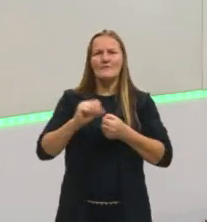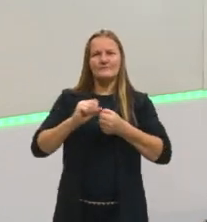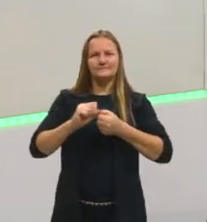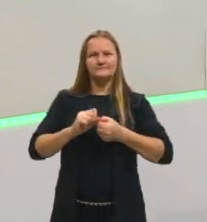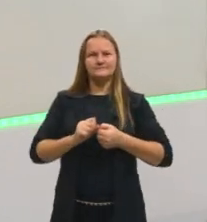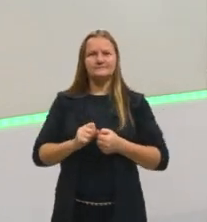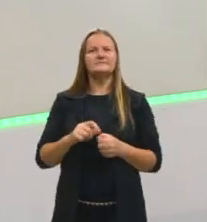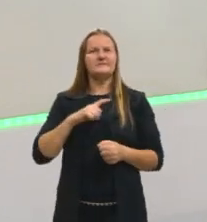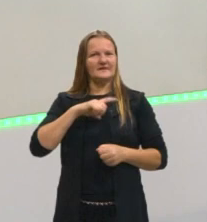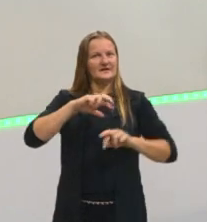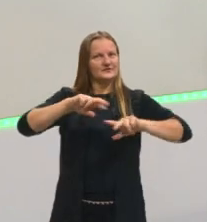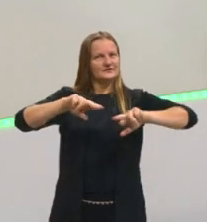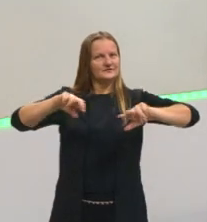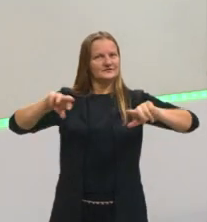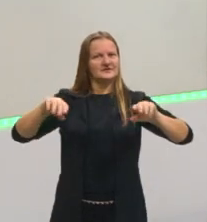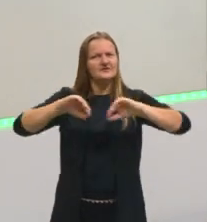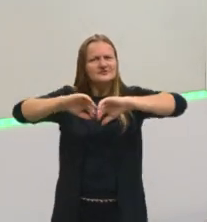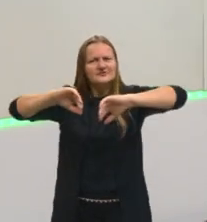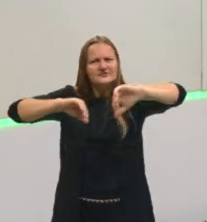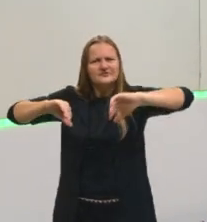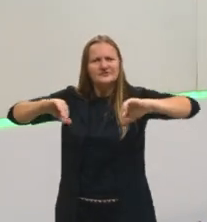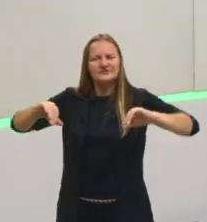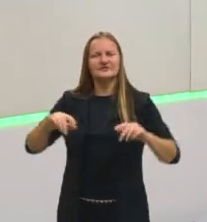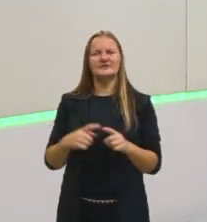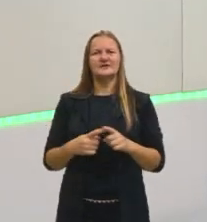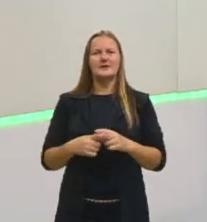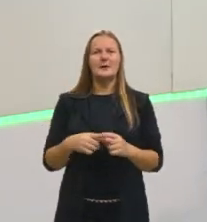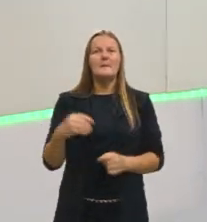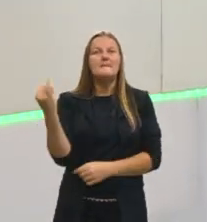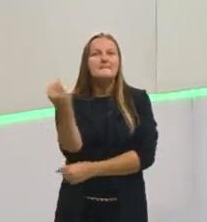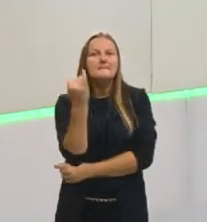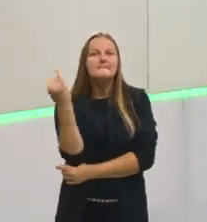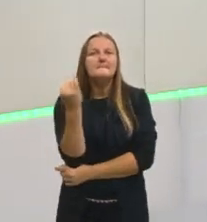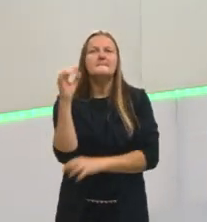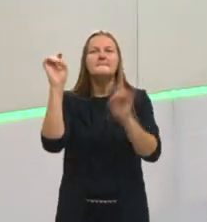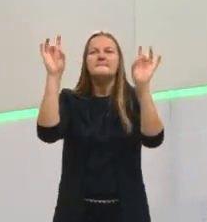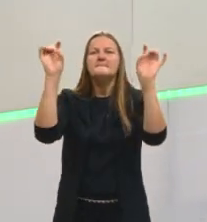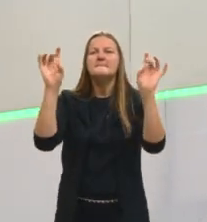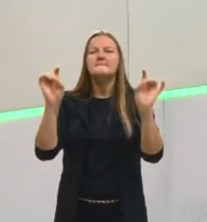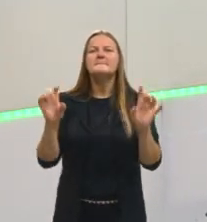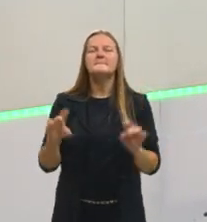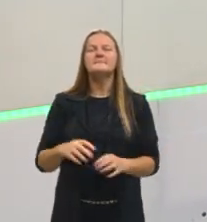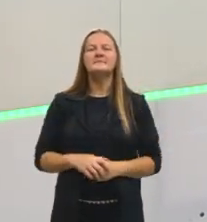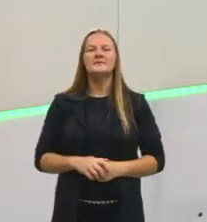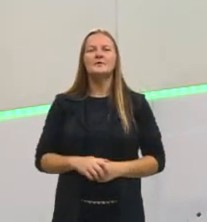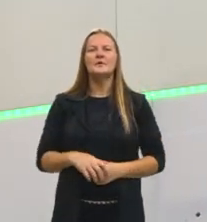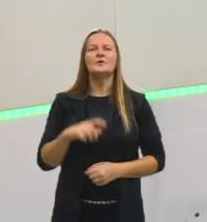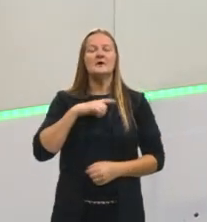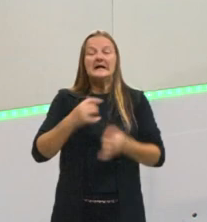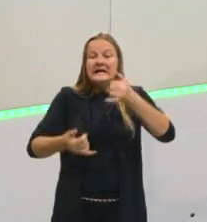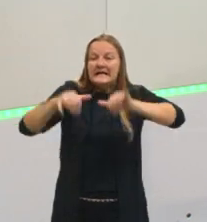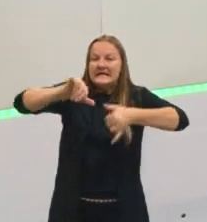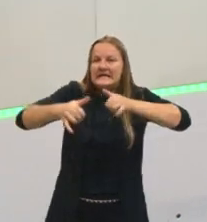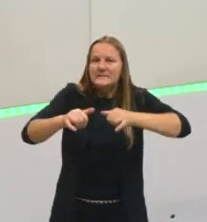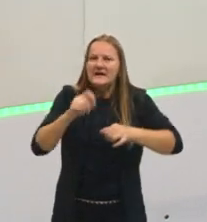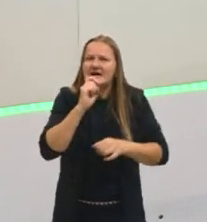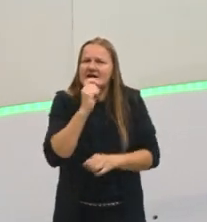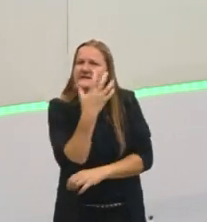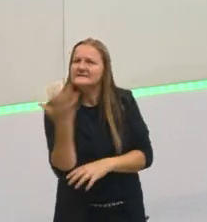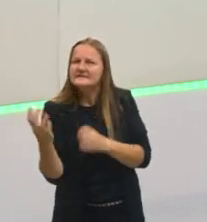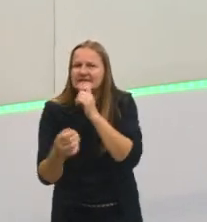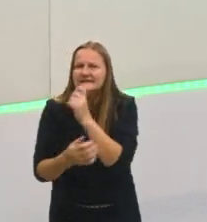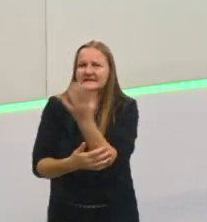questões, né? Nem de separação, de processo de separação, principalmente na parte de química ambiental, de tratamento da água.